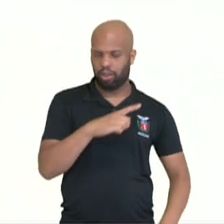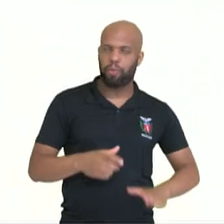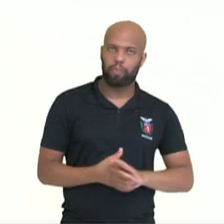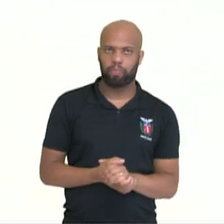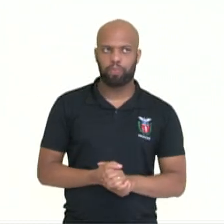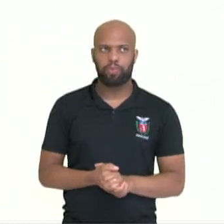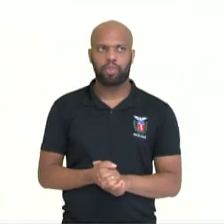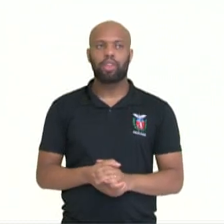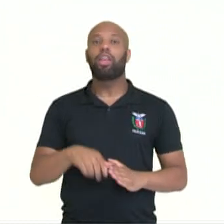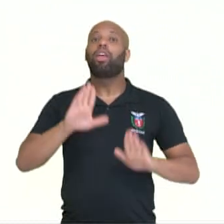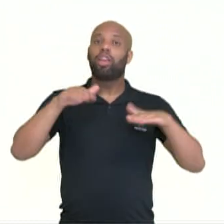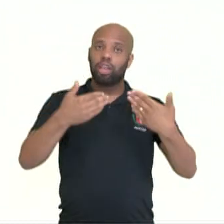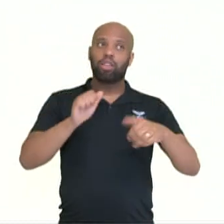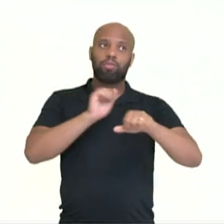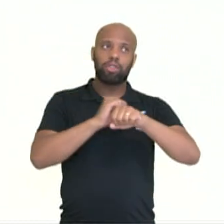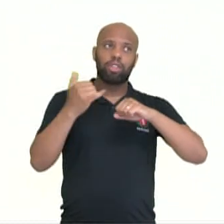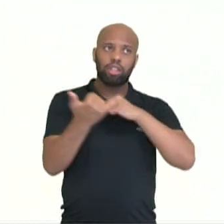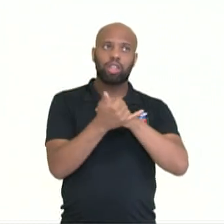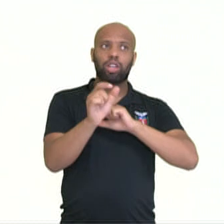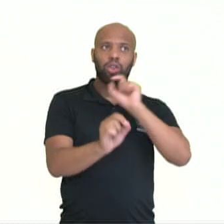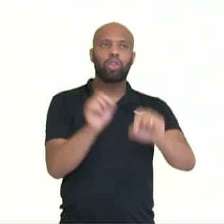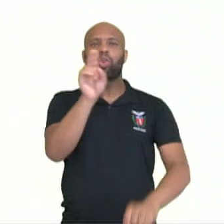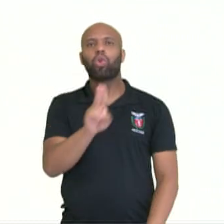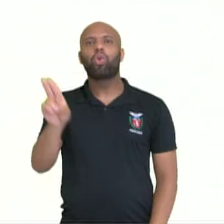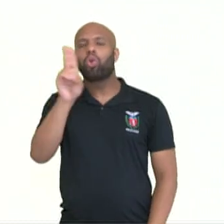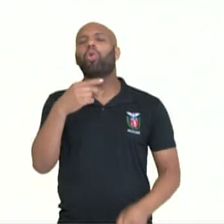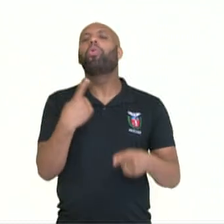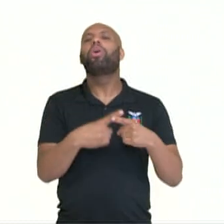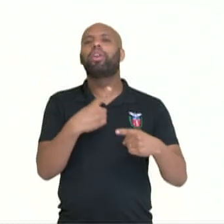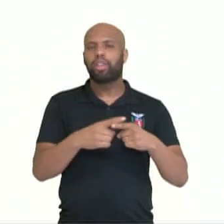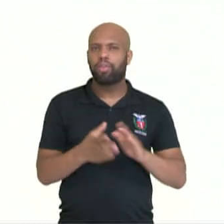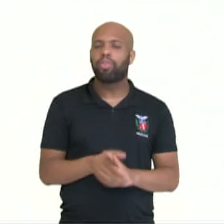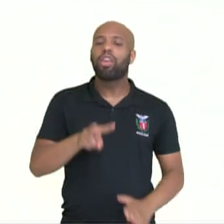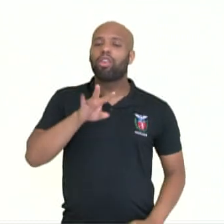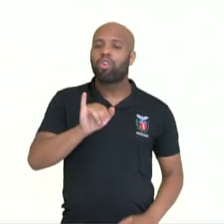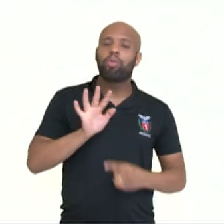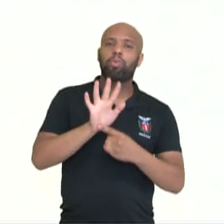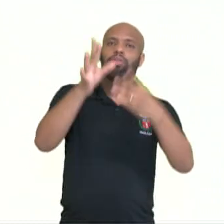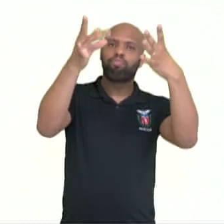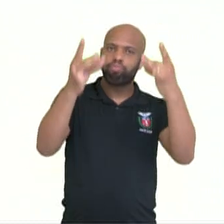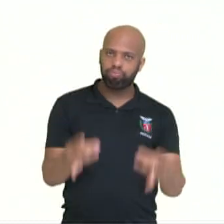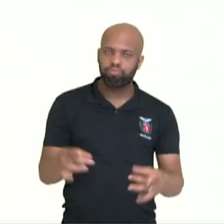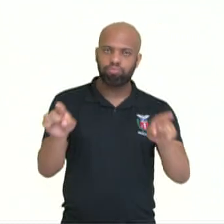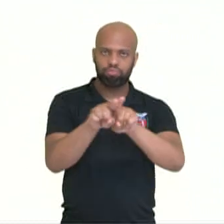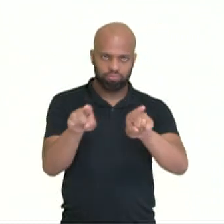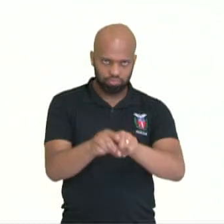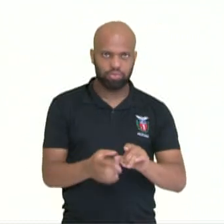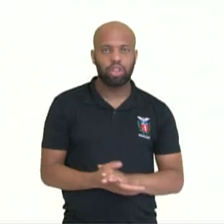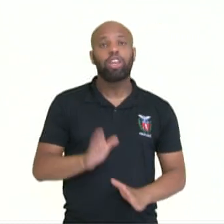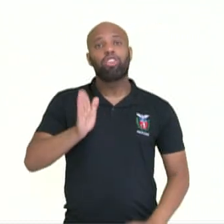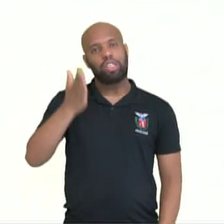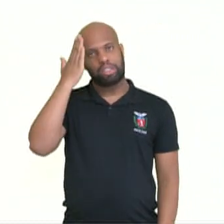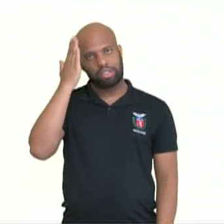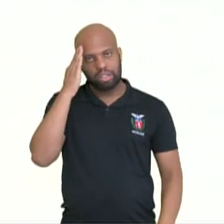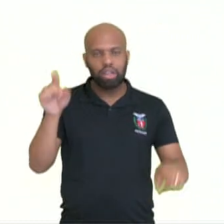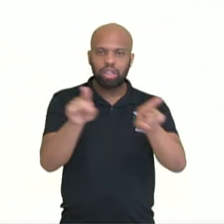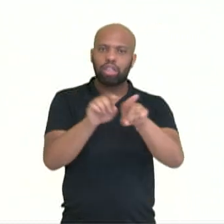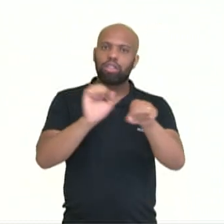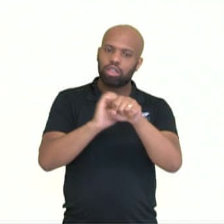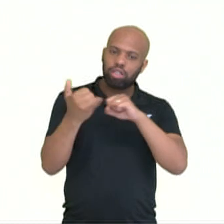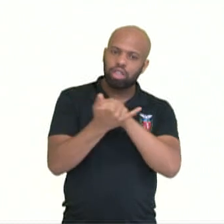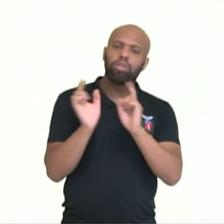mesmo? Os adjetivos são usados para descrever. Nós já sabemos que a função de todo